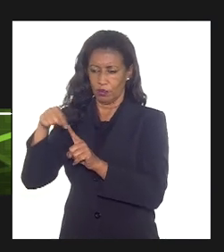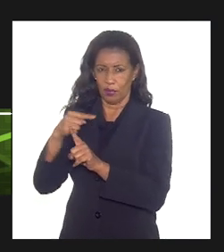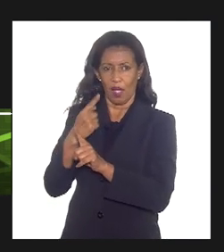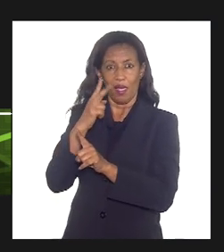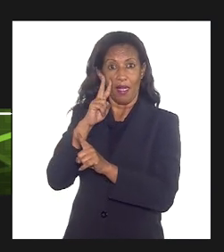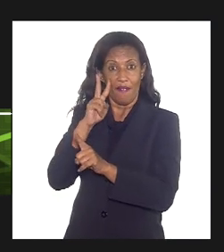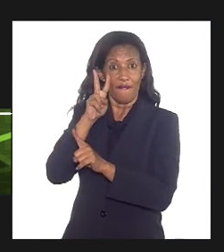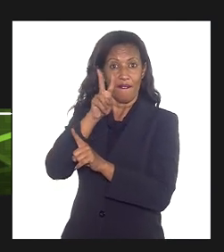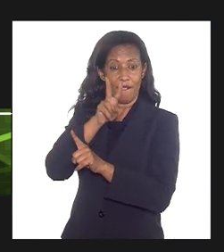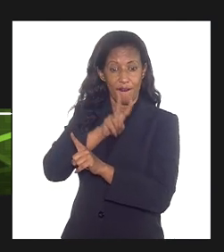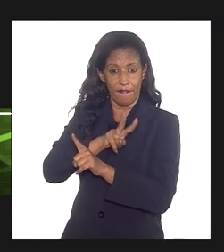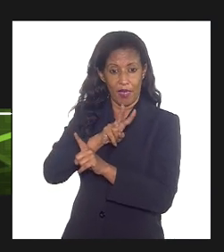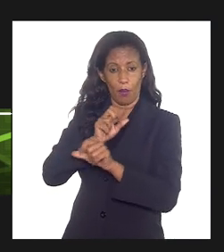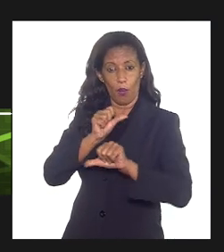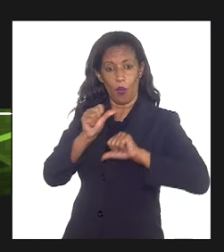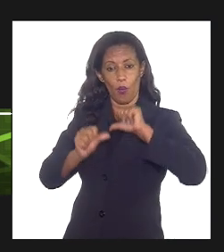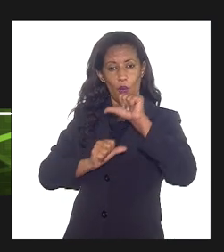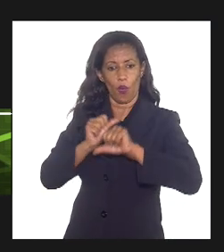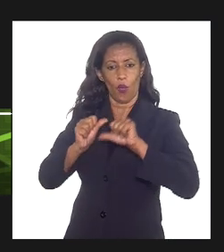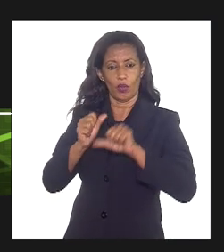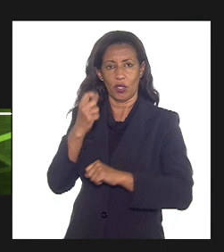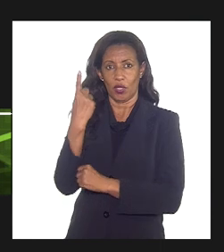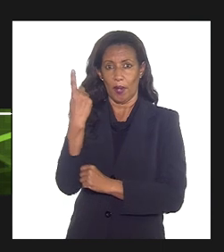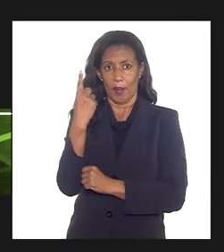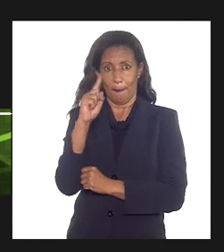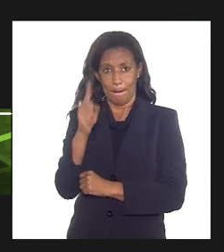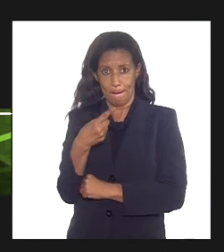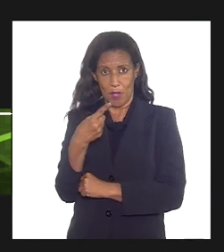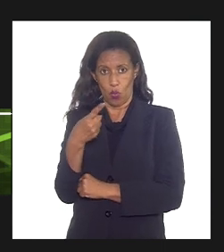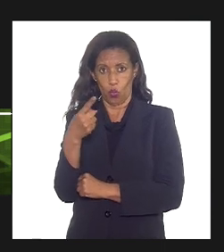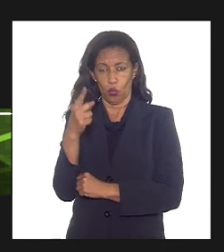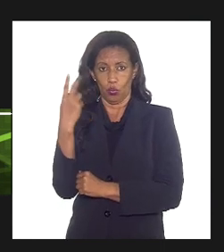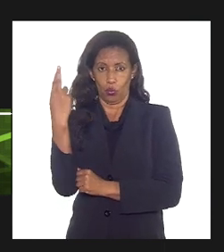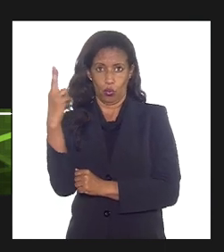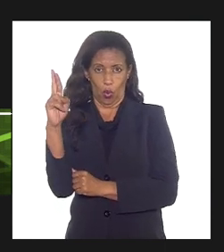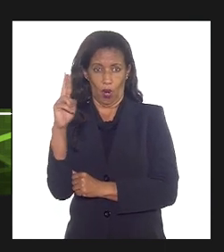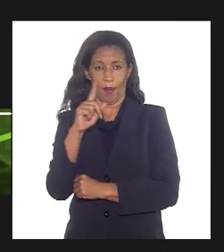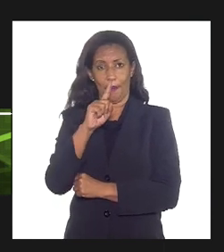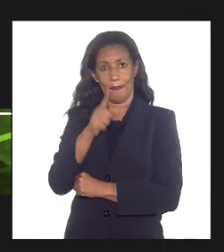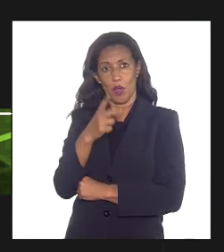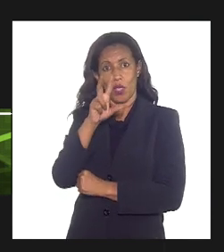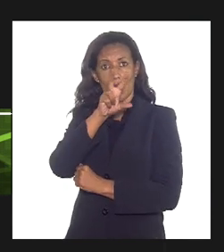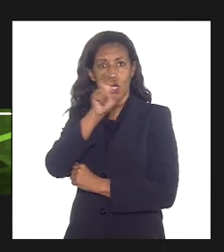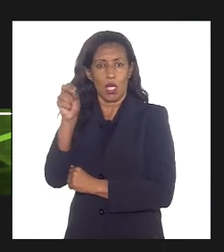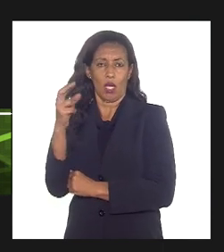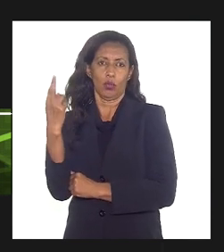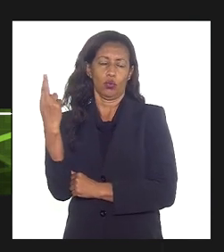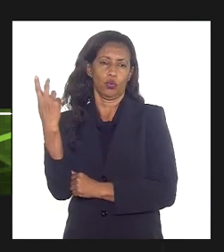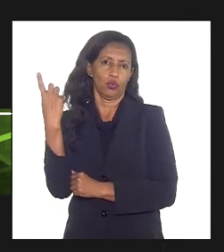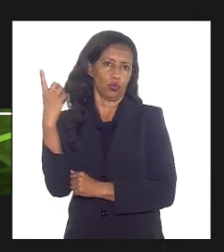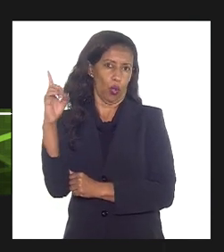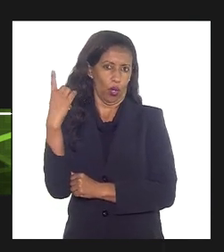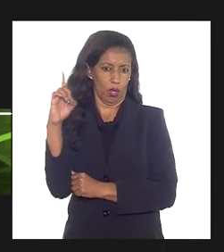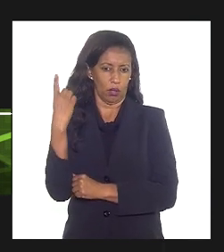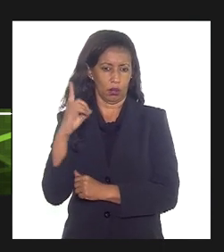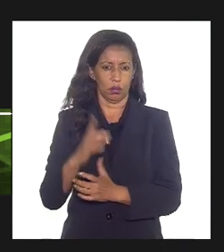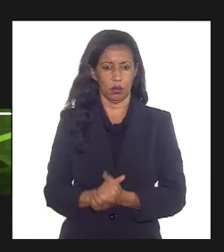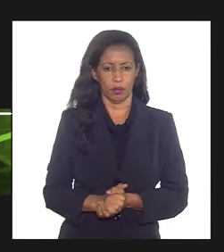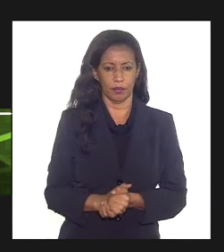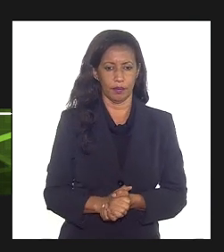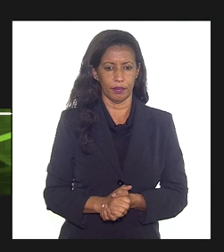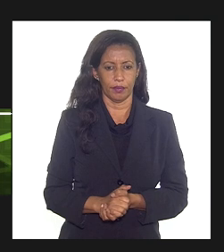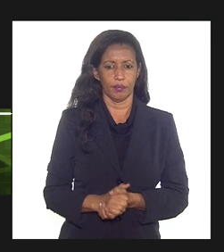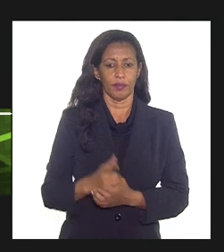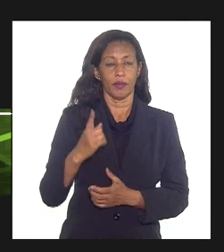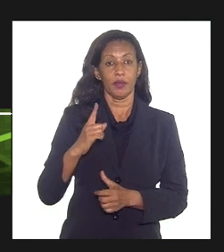1.000 dólares para 1.500 dólares. E, por sua vez, um aumento da vida útil daquele campo para um